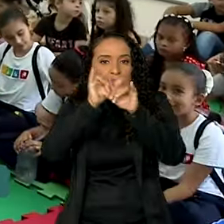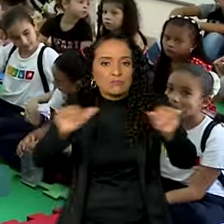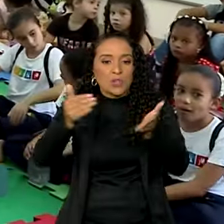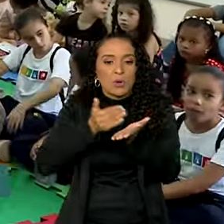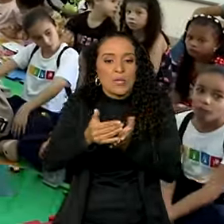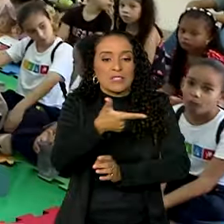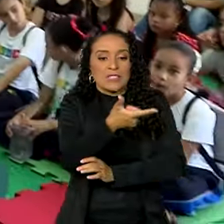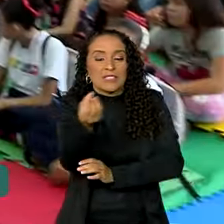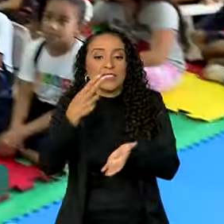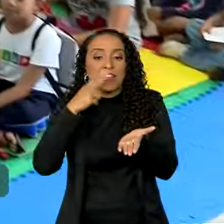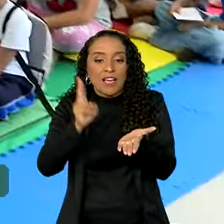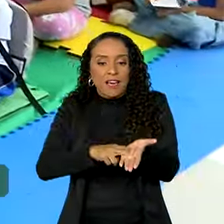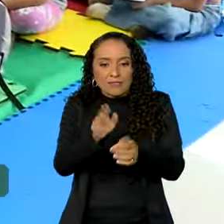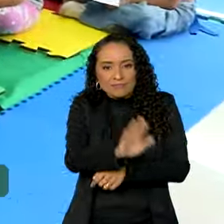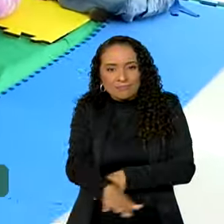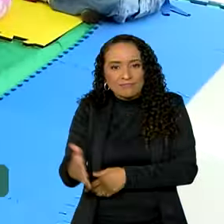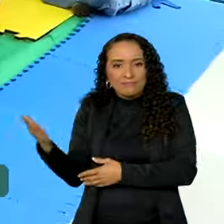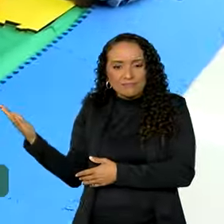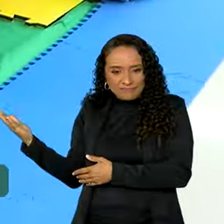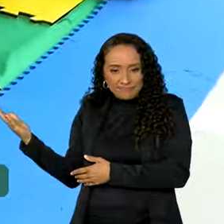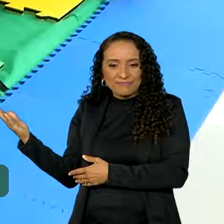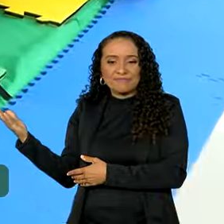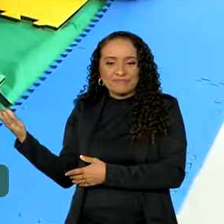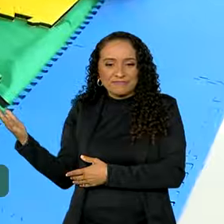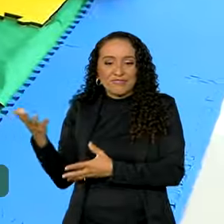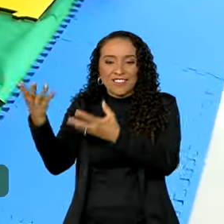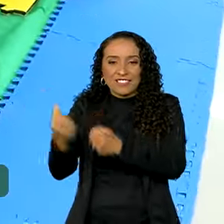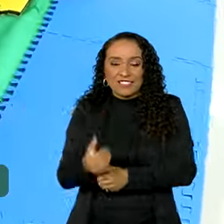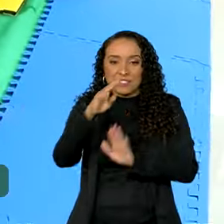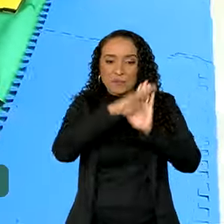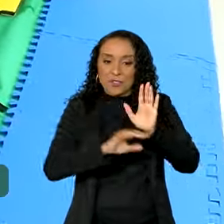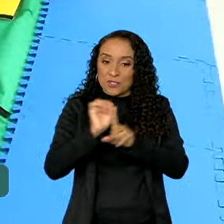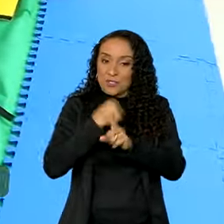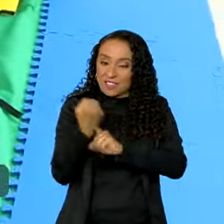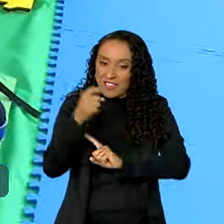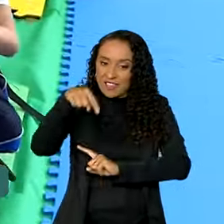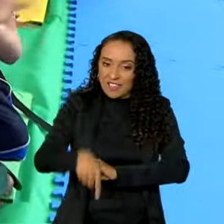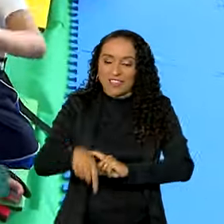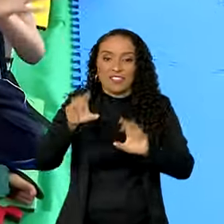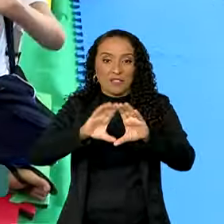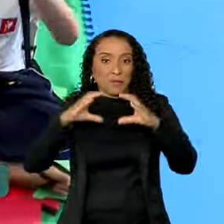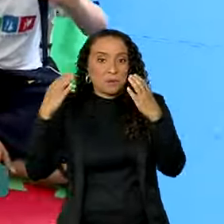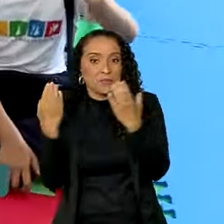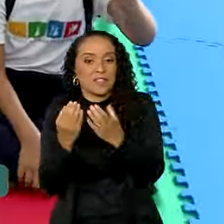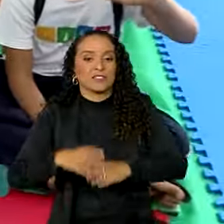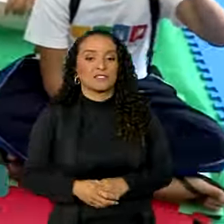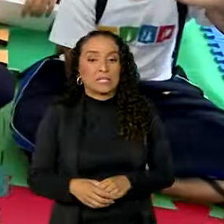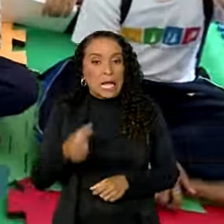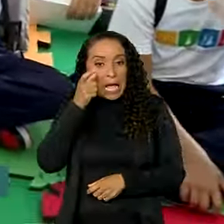60 cartinhas de crianças atendidas por um projeto social aqui da comunidade. Os